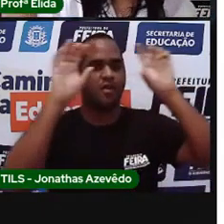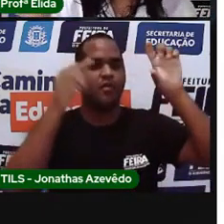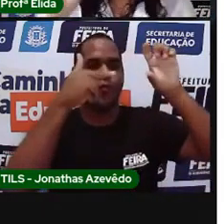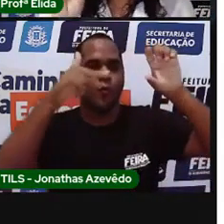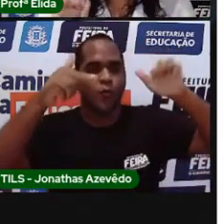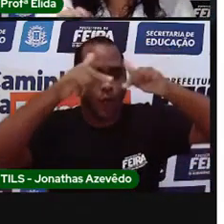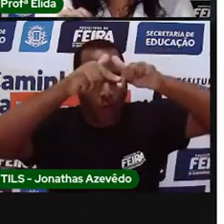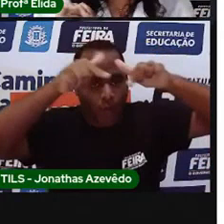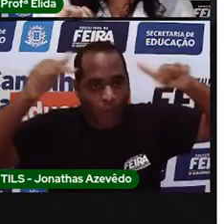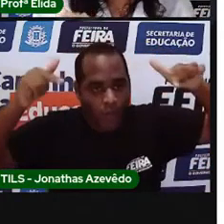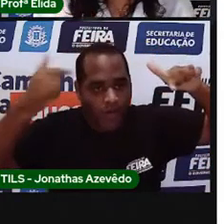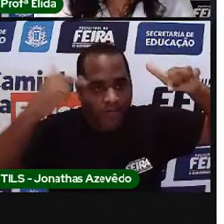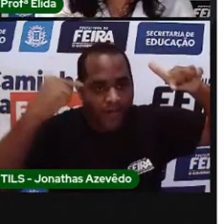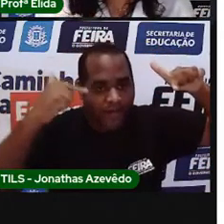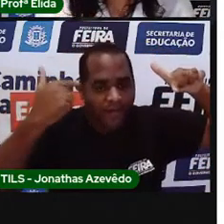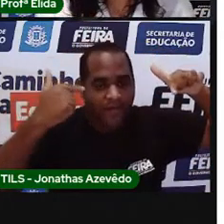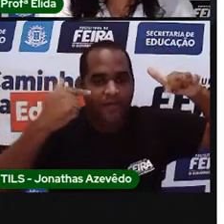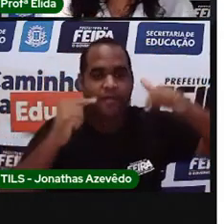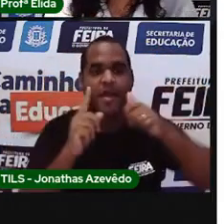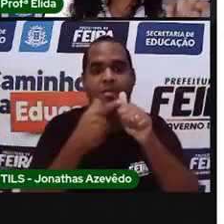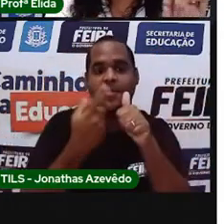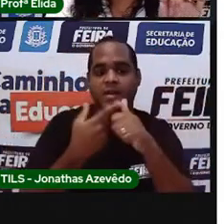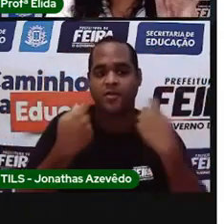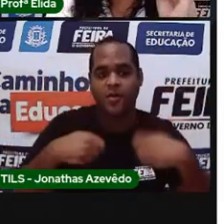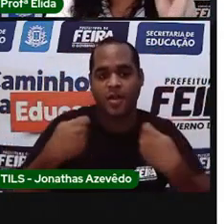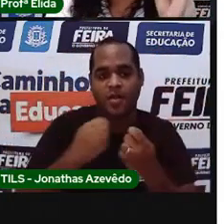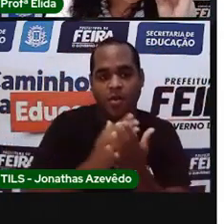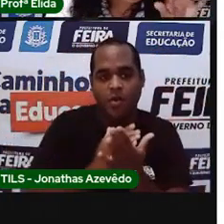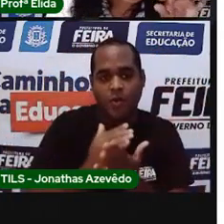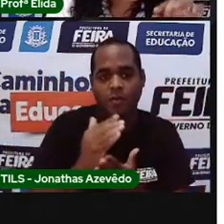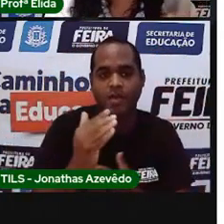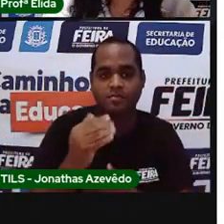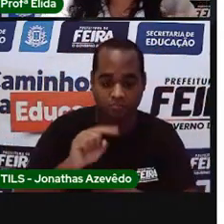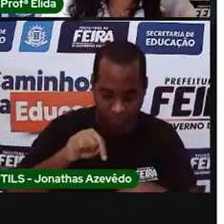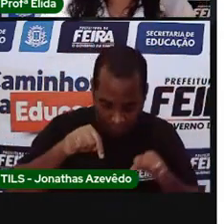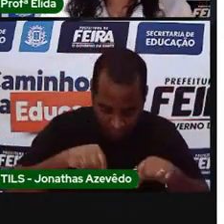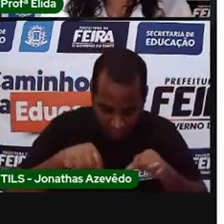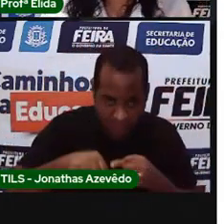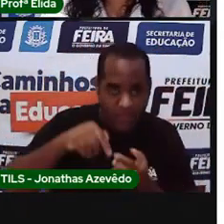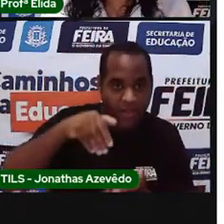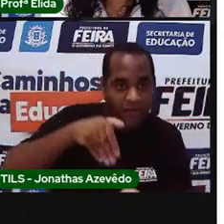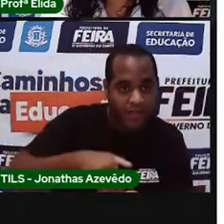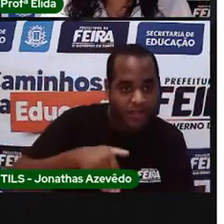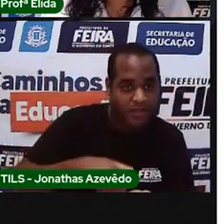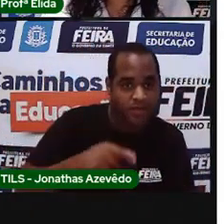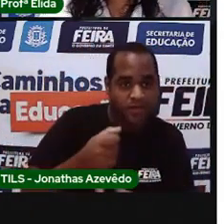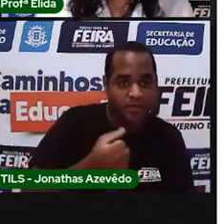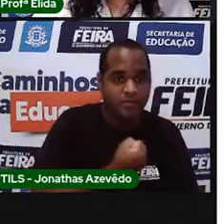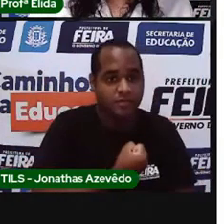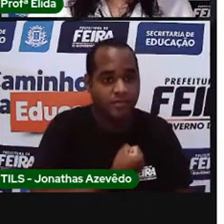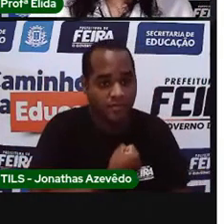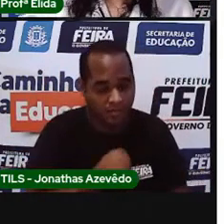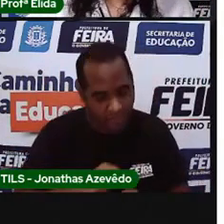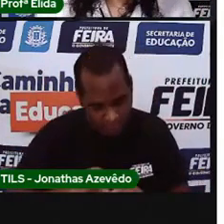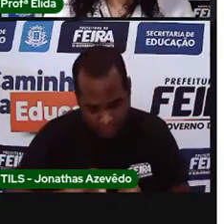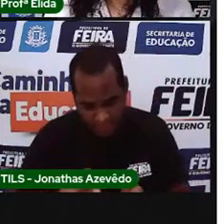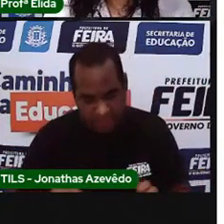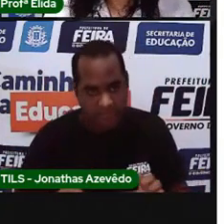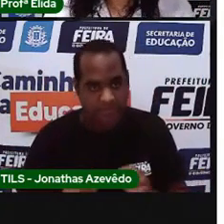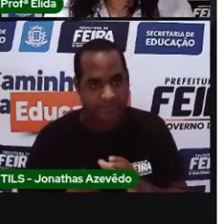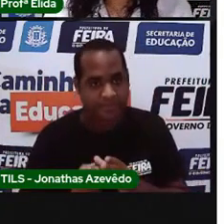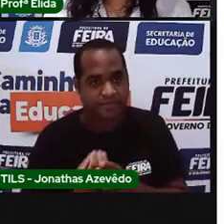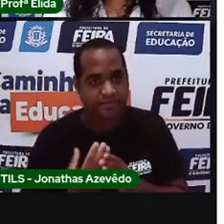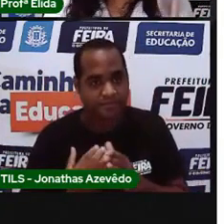Você sempre vai começar a pintar do quadradinho que está próximo do número e sempre o da